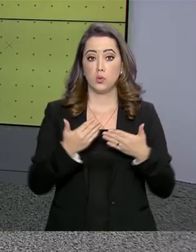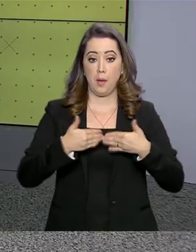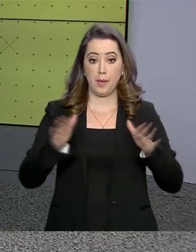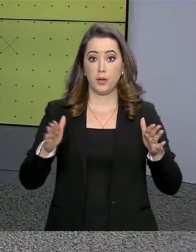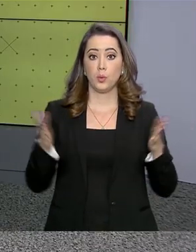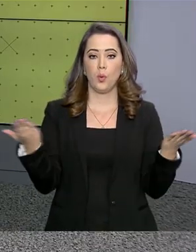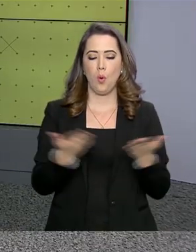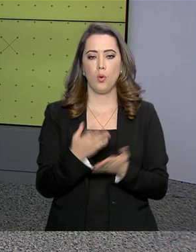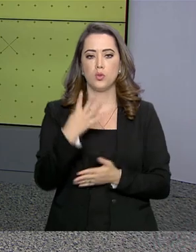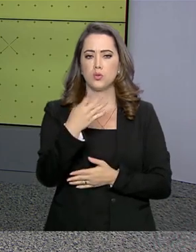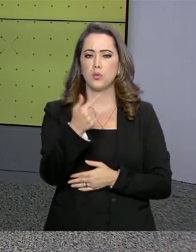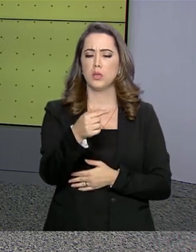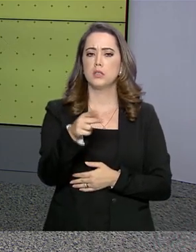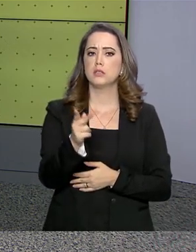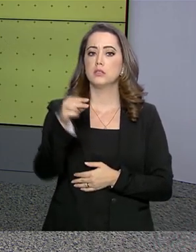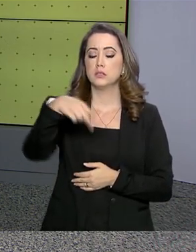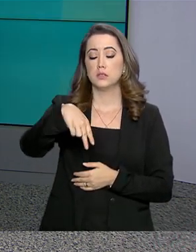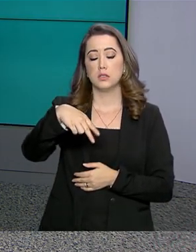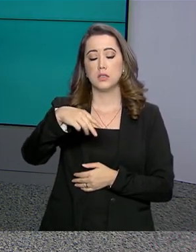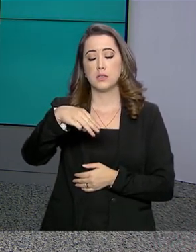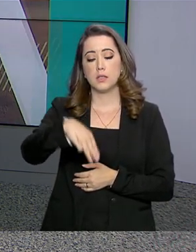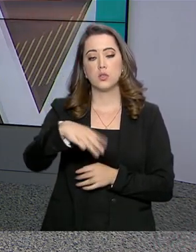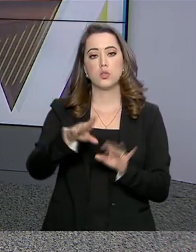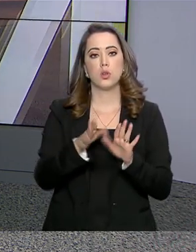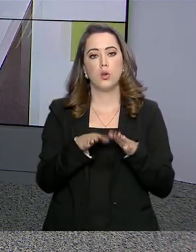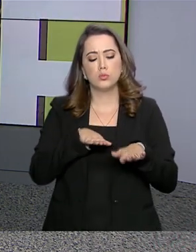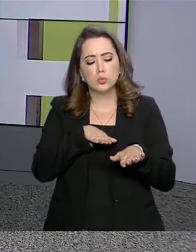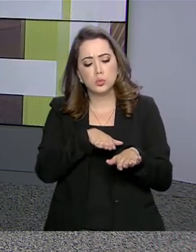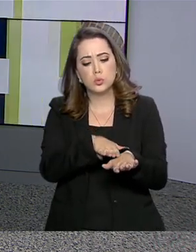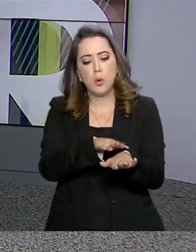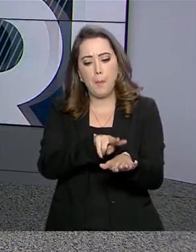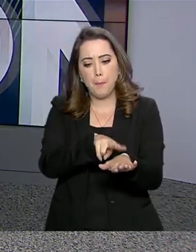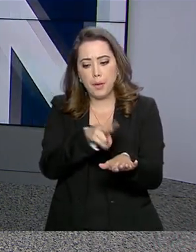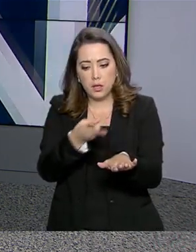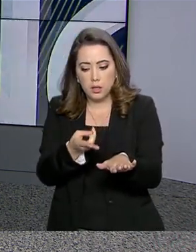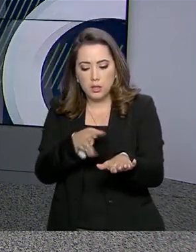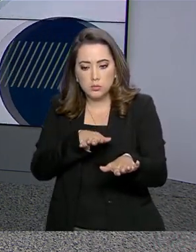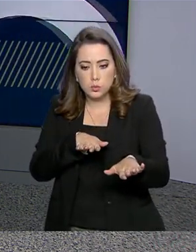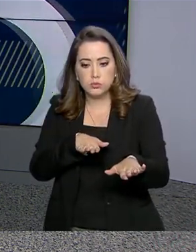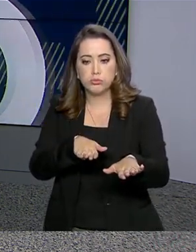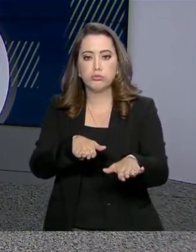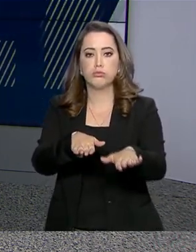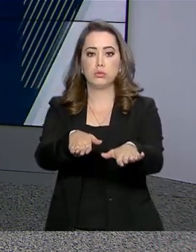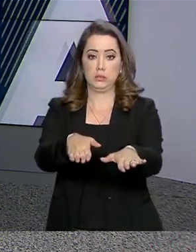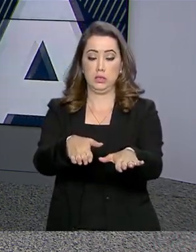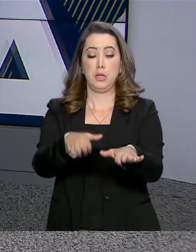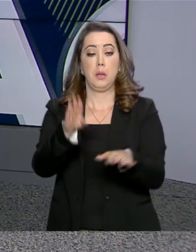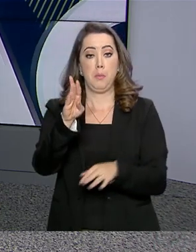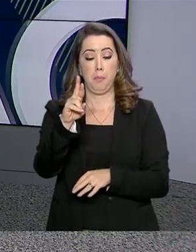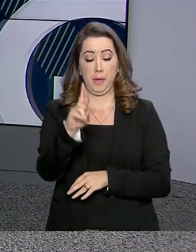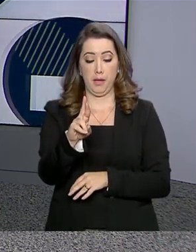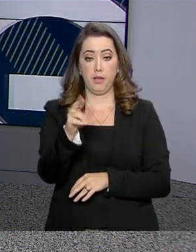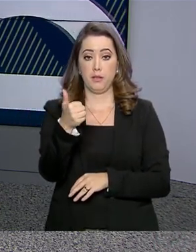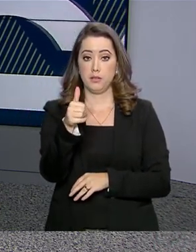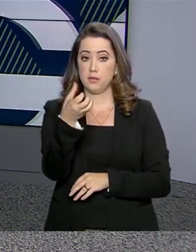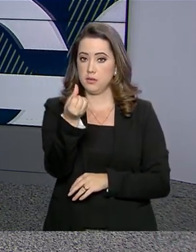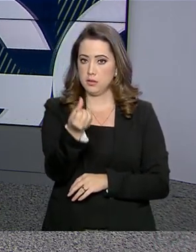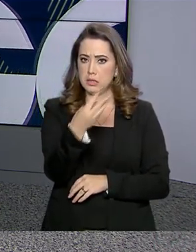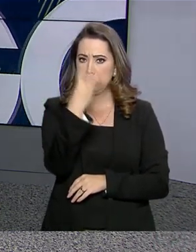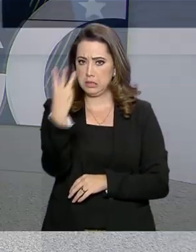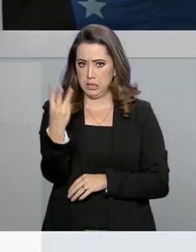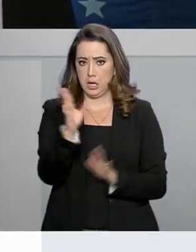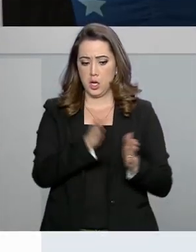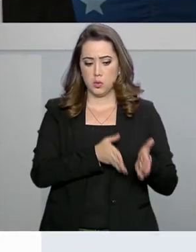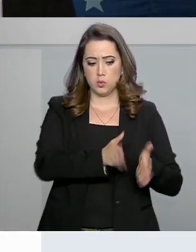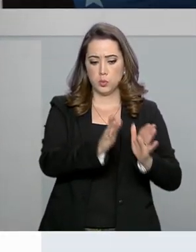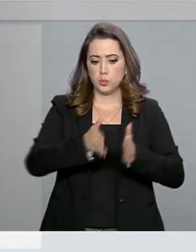quilômetros de pistas duplicadas na rodovia BR-116 no Rio Grande do Sul, distribuídos em três trechos.